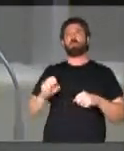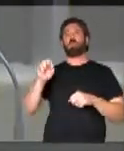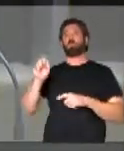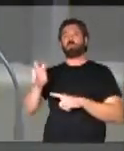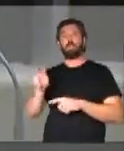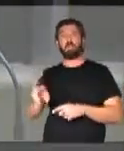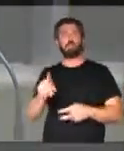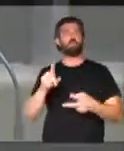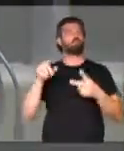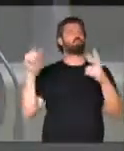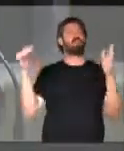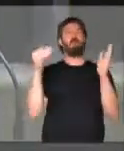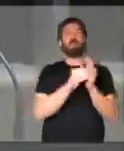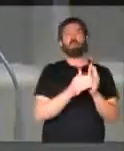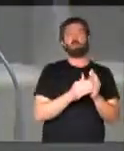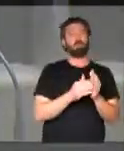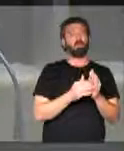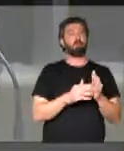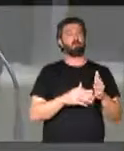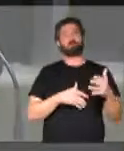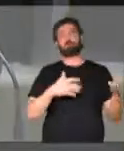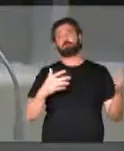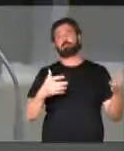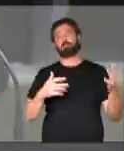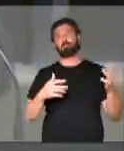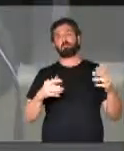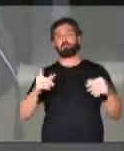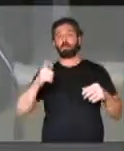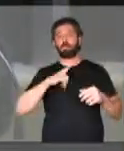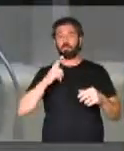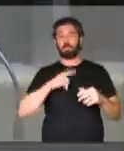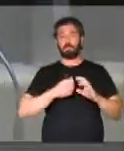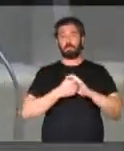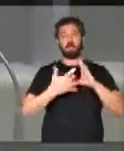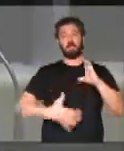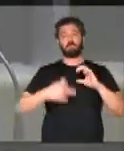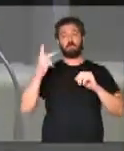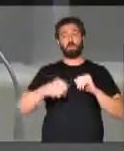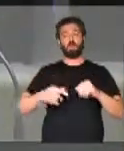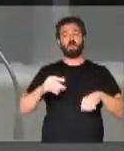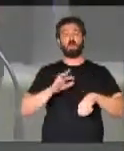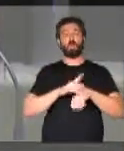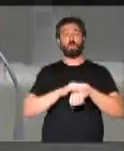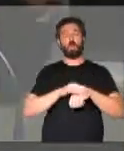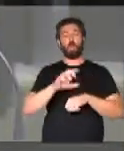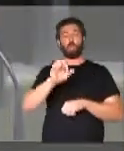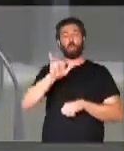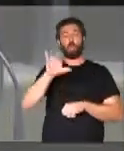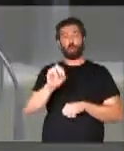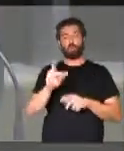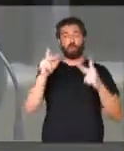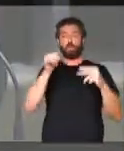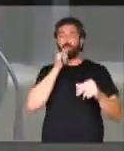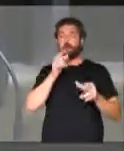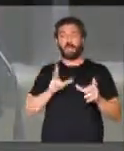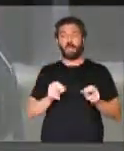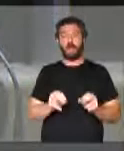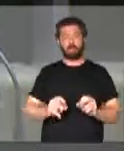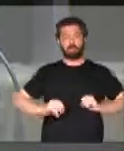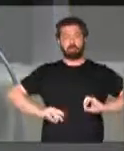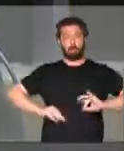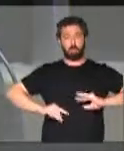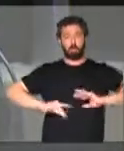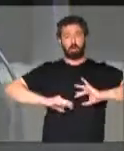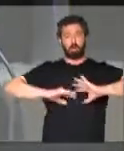virótica a doenças que ganham características como as doenças crônico-degenerativas, inclusive o câncer.